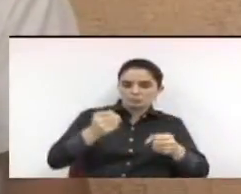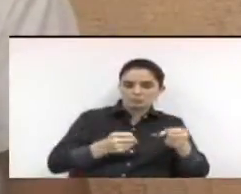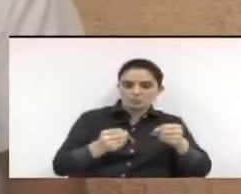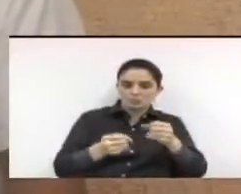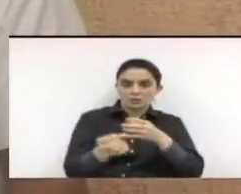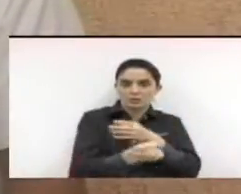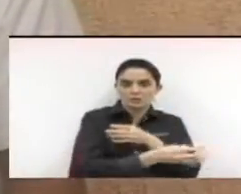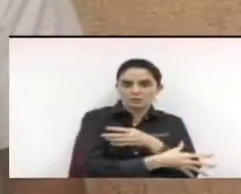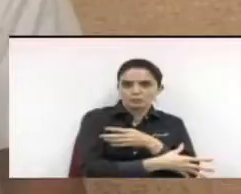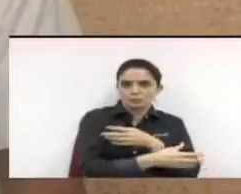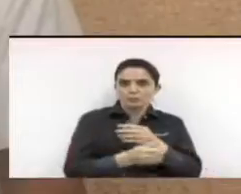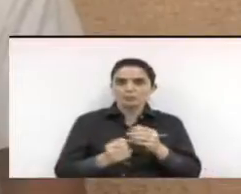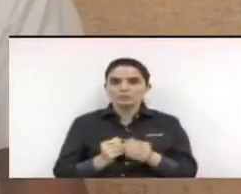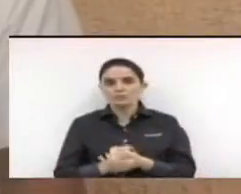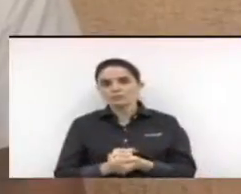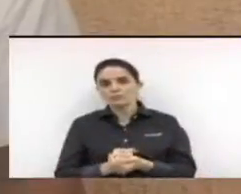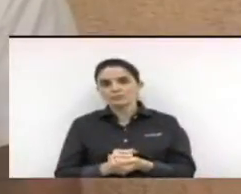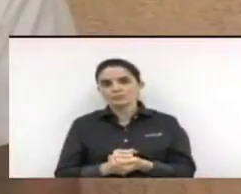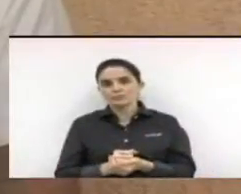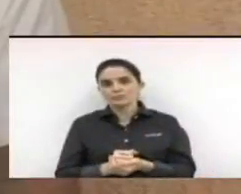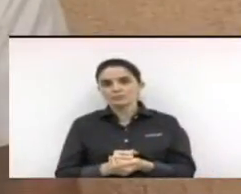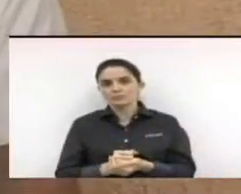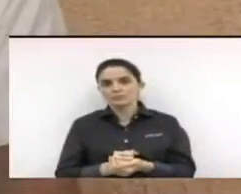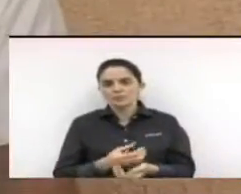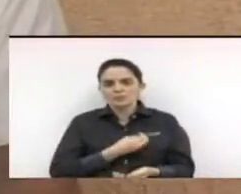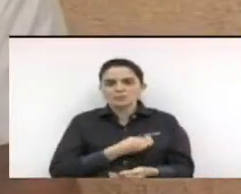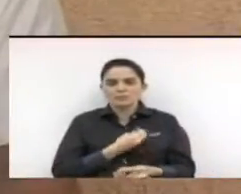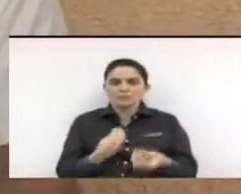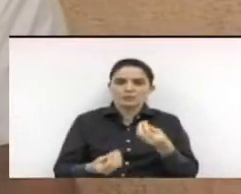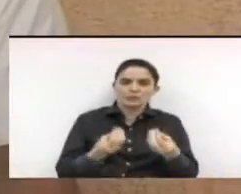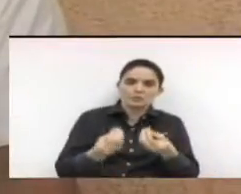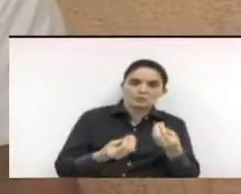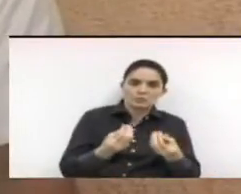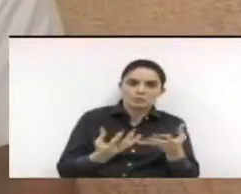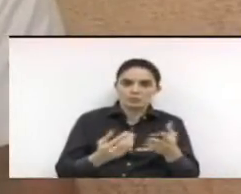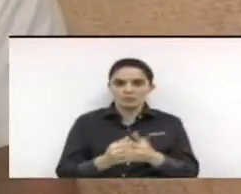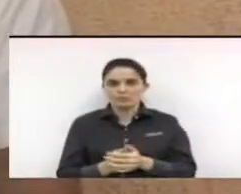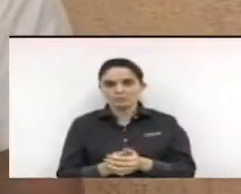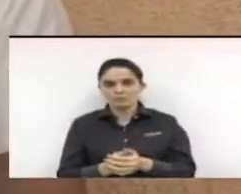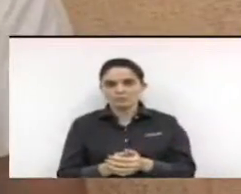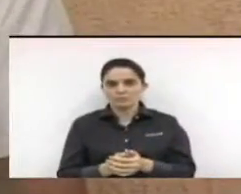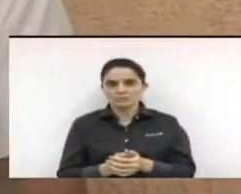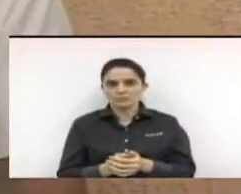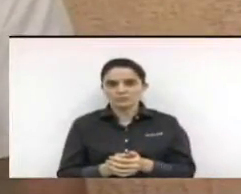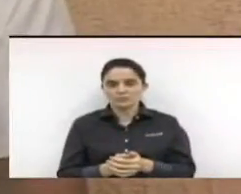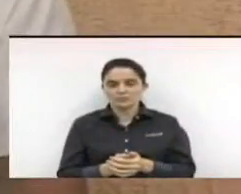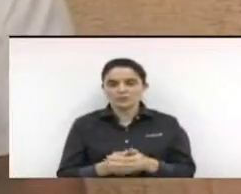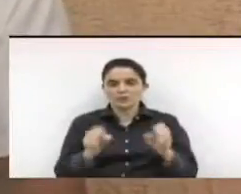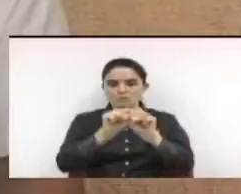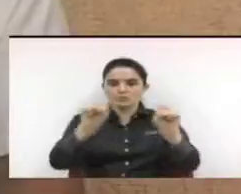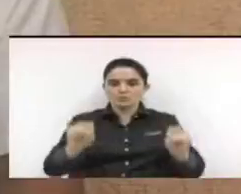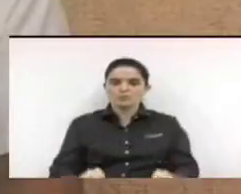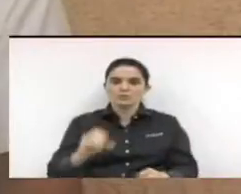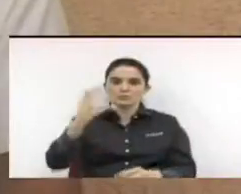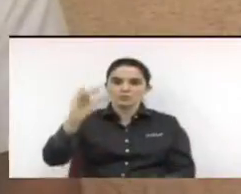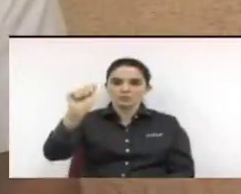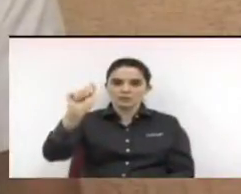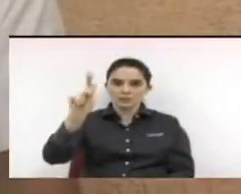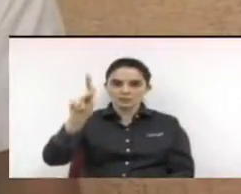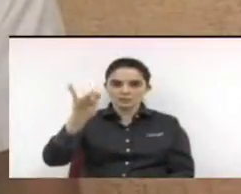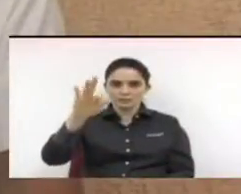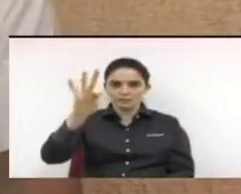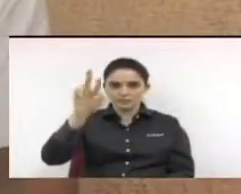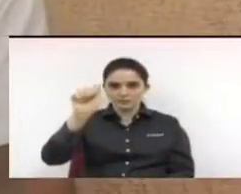Esse é o sistema capitalista. Agora, a corda vai arrebentar na mão dos trabalhadores, de vocês,